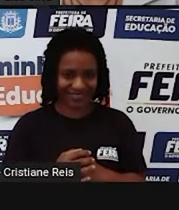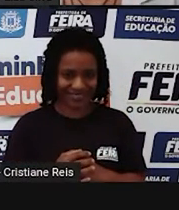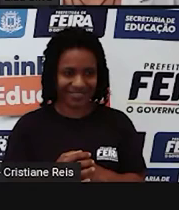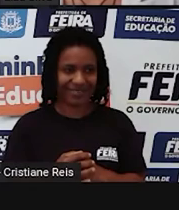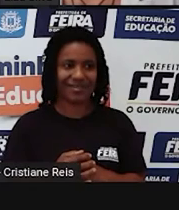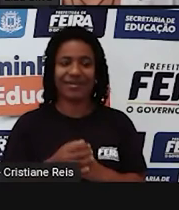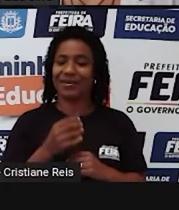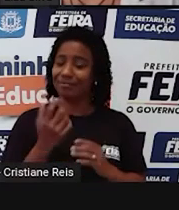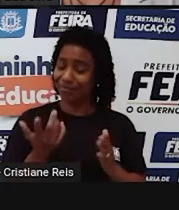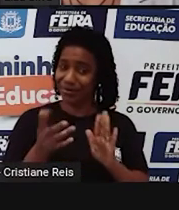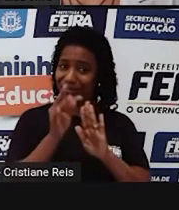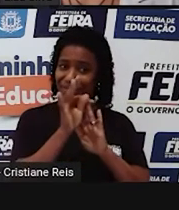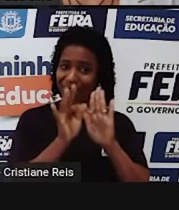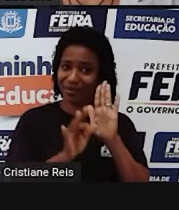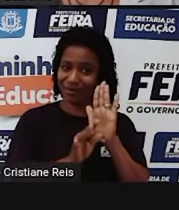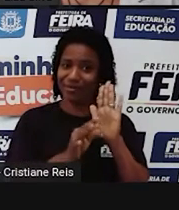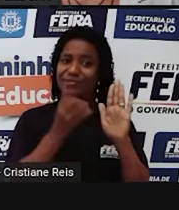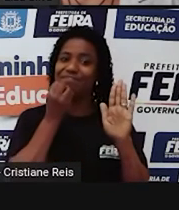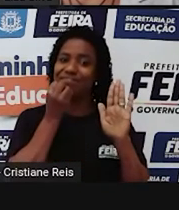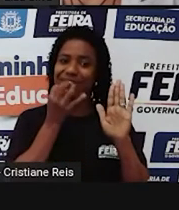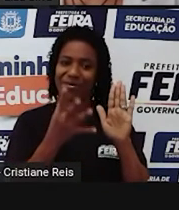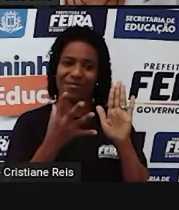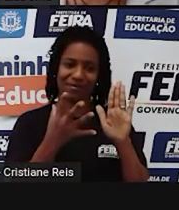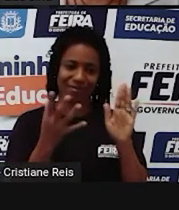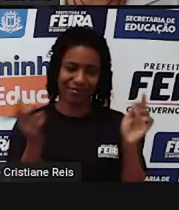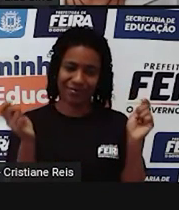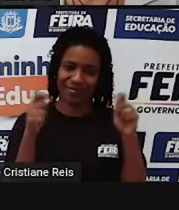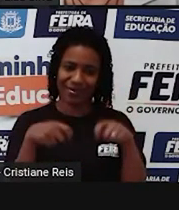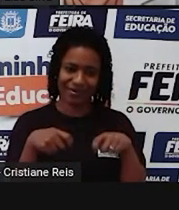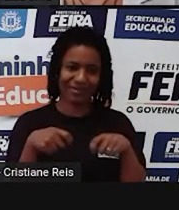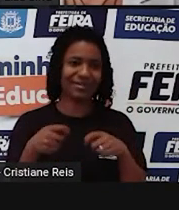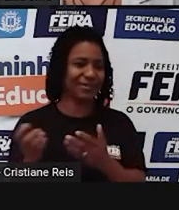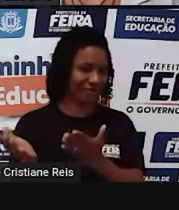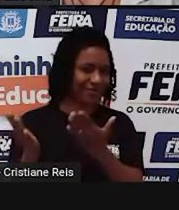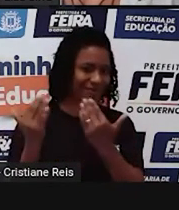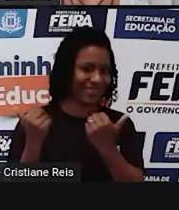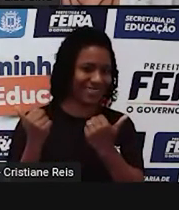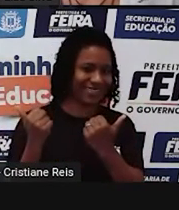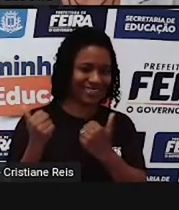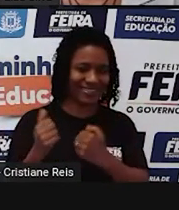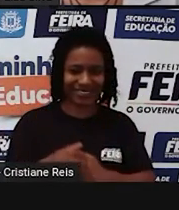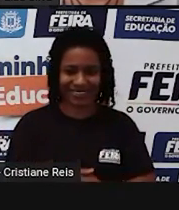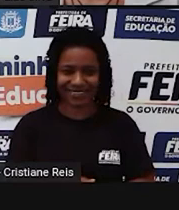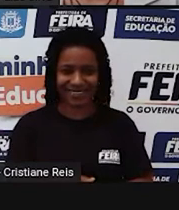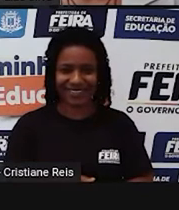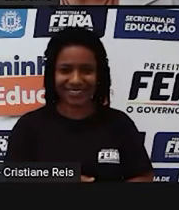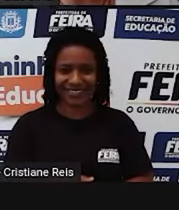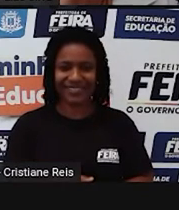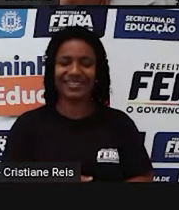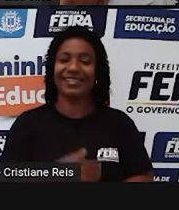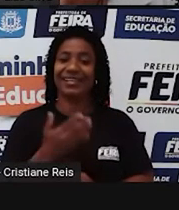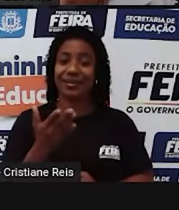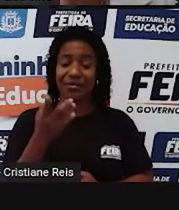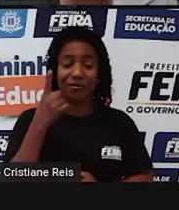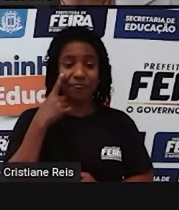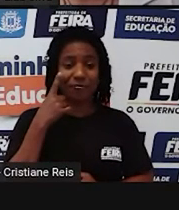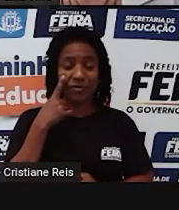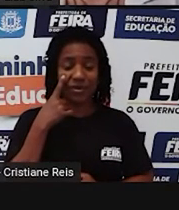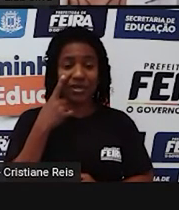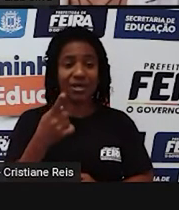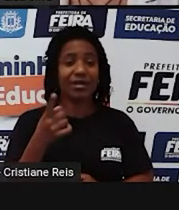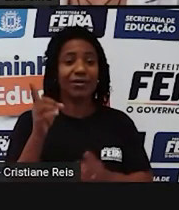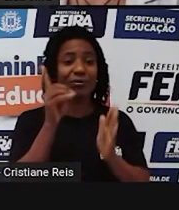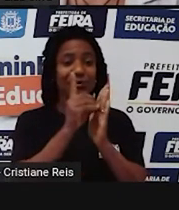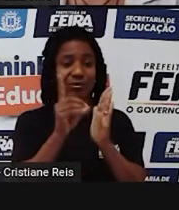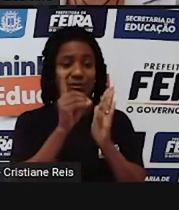belo texto no seu caderno Ok? Let's go! Vamos falar um pouquinho mais agora sobre o uso